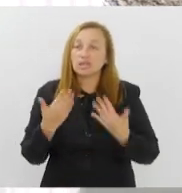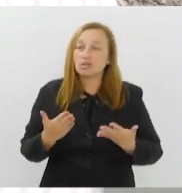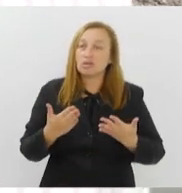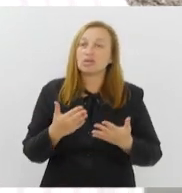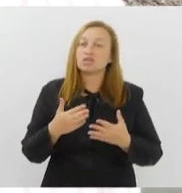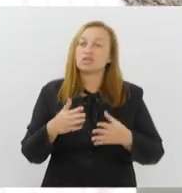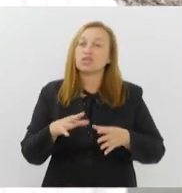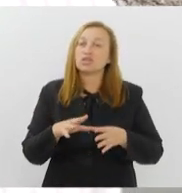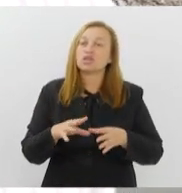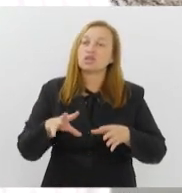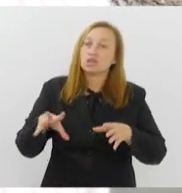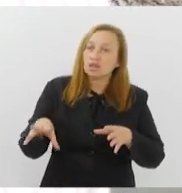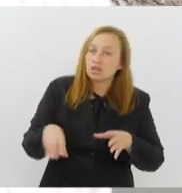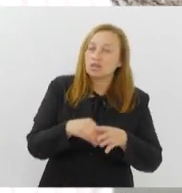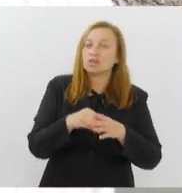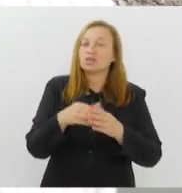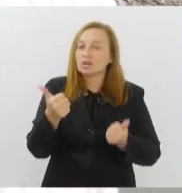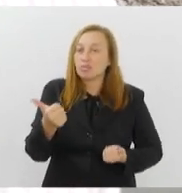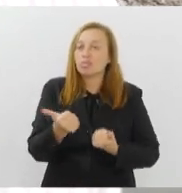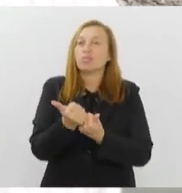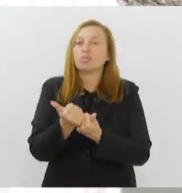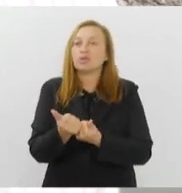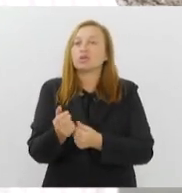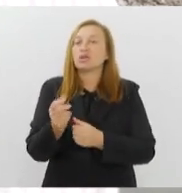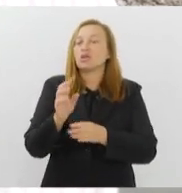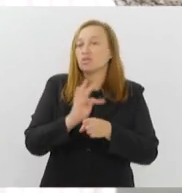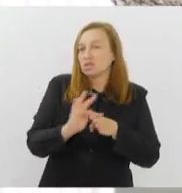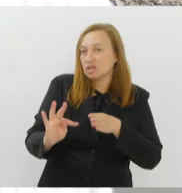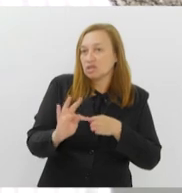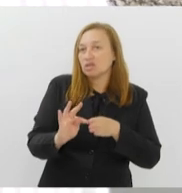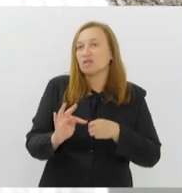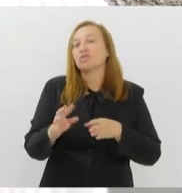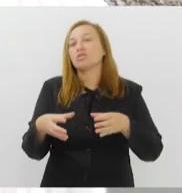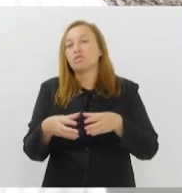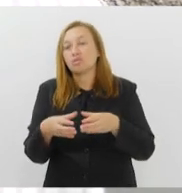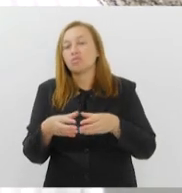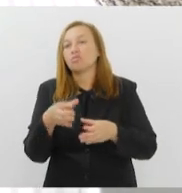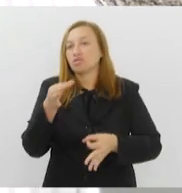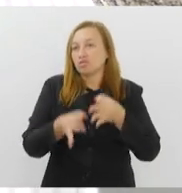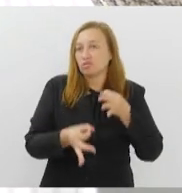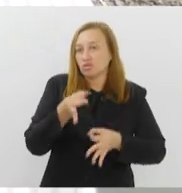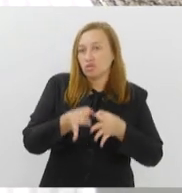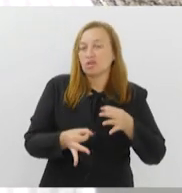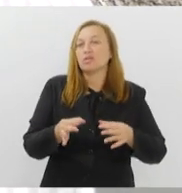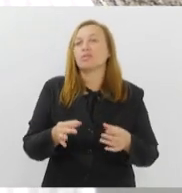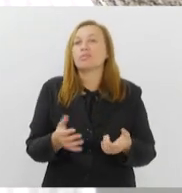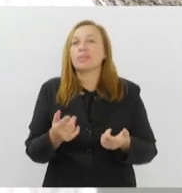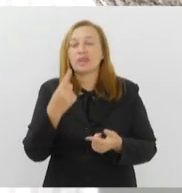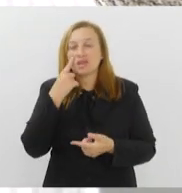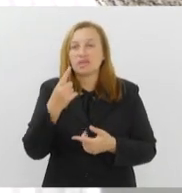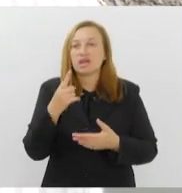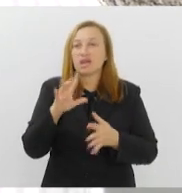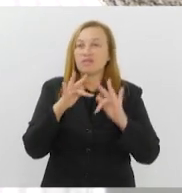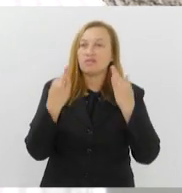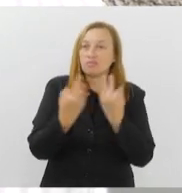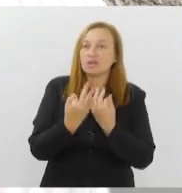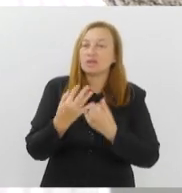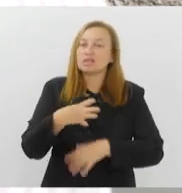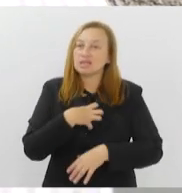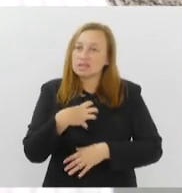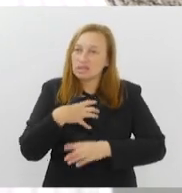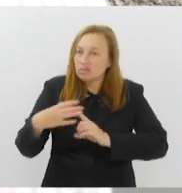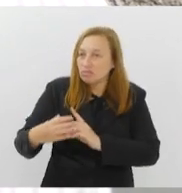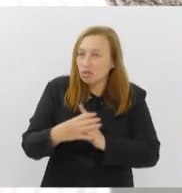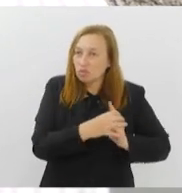envolve também essa rede de proteção, os conselhos tutelares, os órgãos de justiça, e a gente vê que as famílias se sentem, de fato, muito